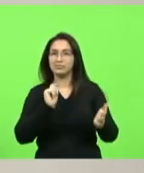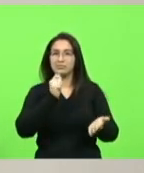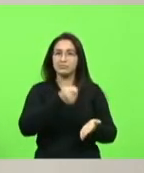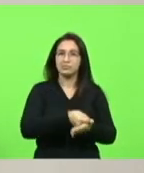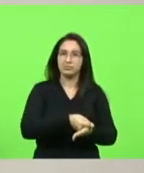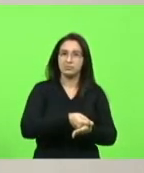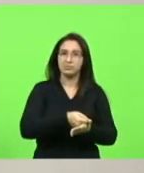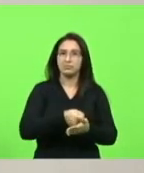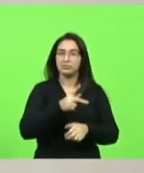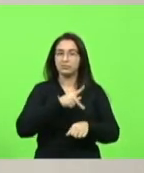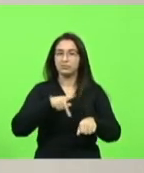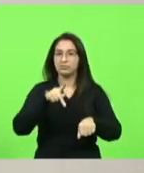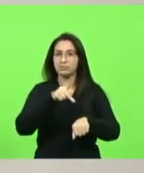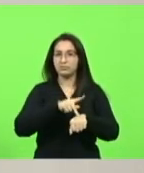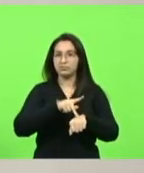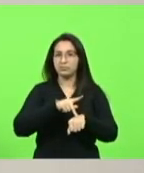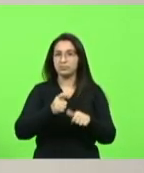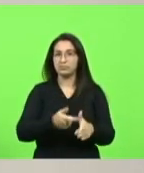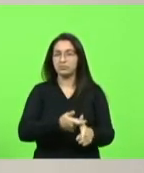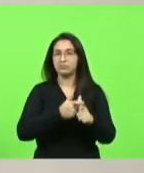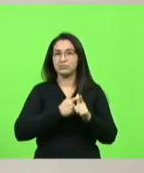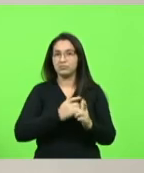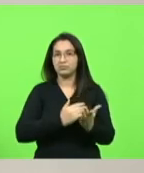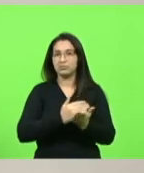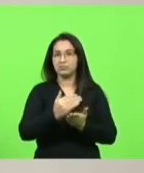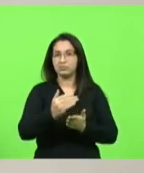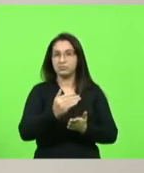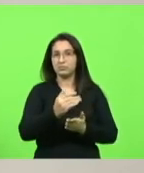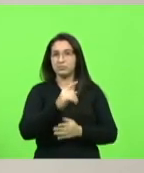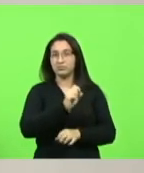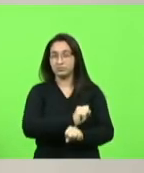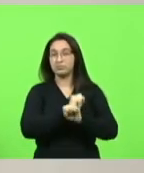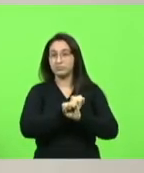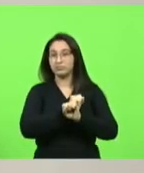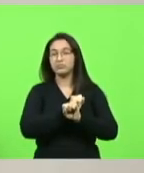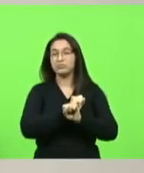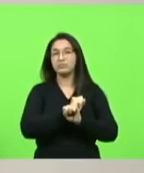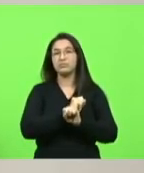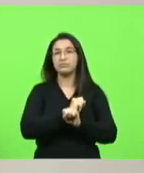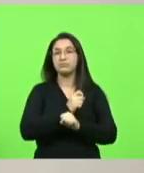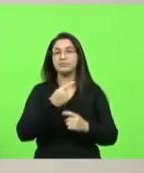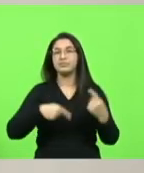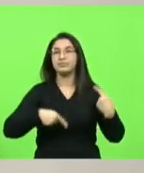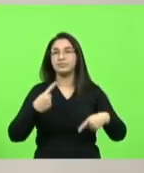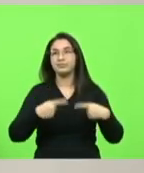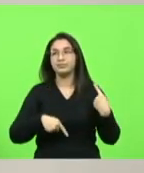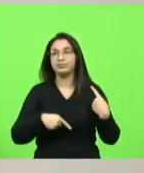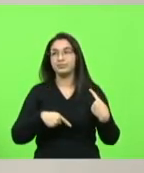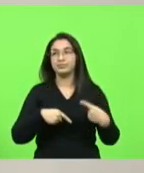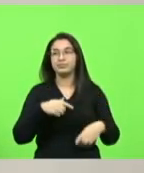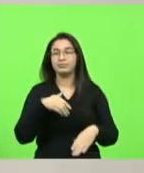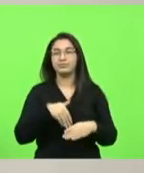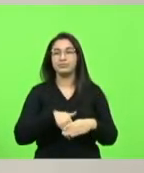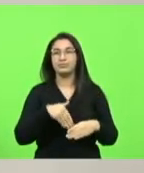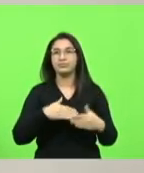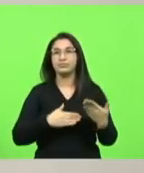dívida desde o início da suspensão em discussão em votação